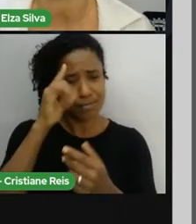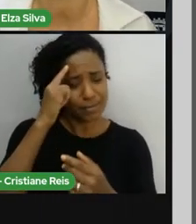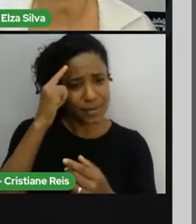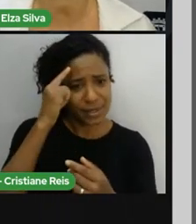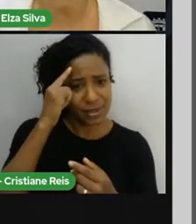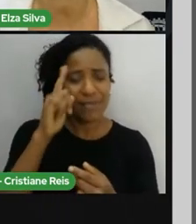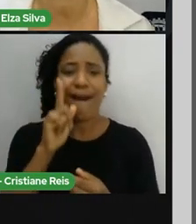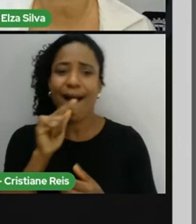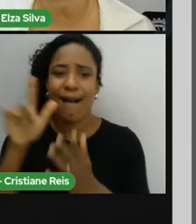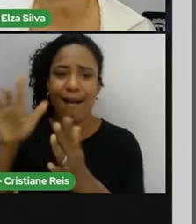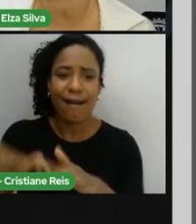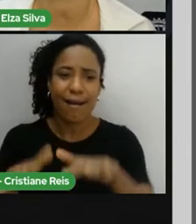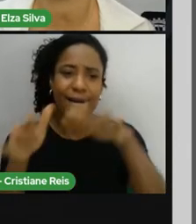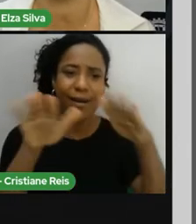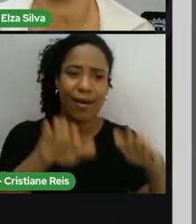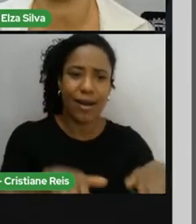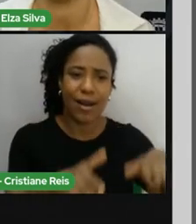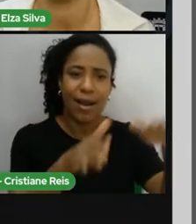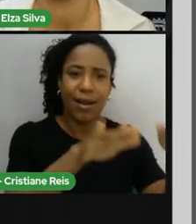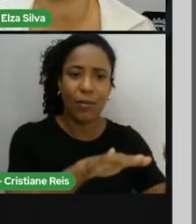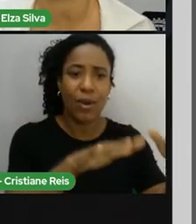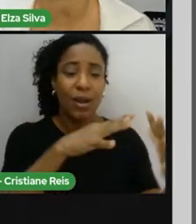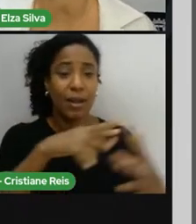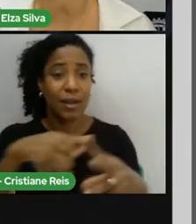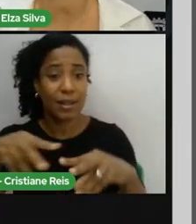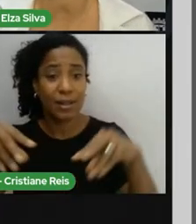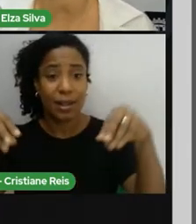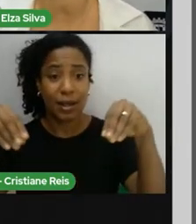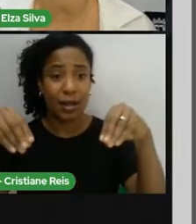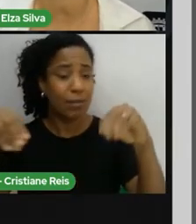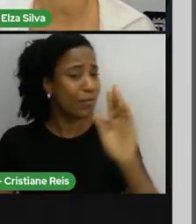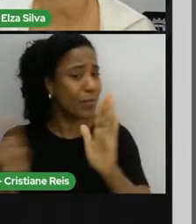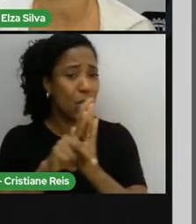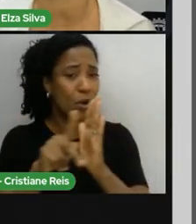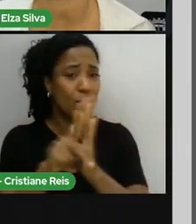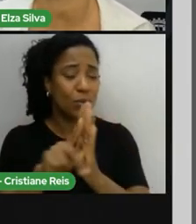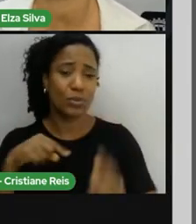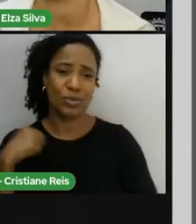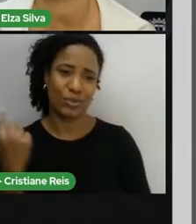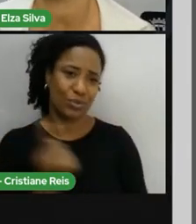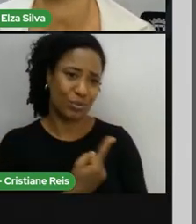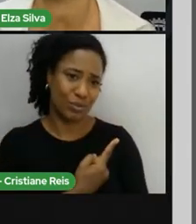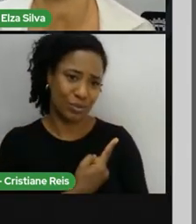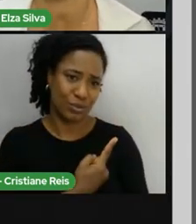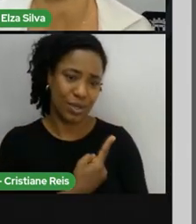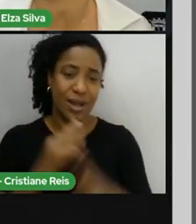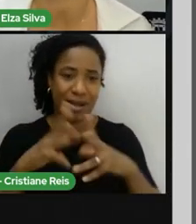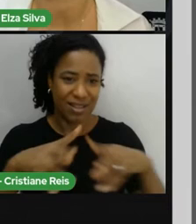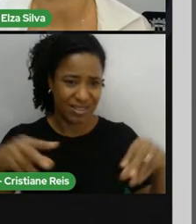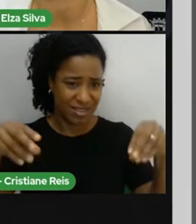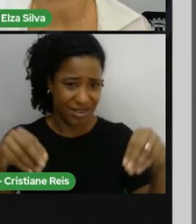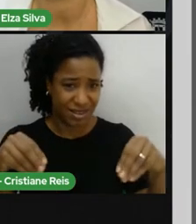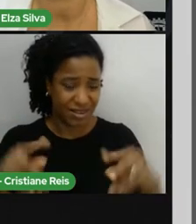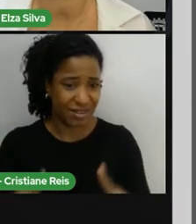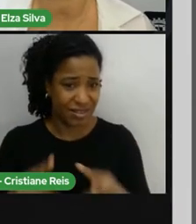águas pertenciam a todos. Não deveria ser propriedade privada de ninguém.